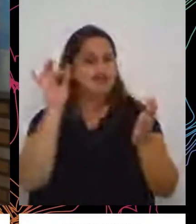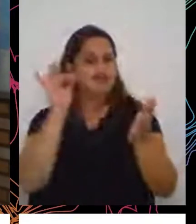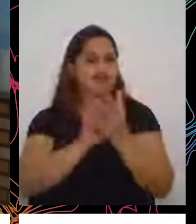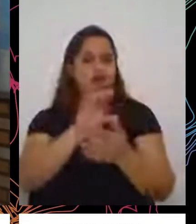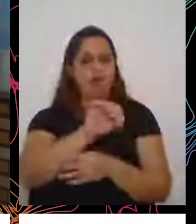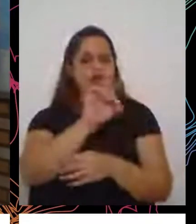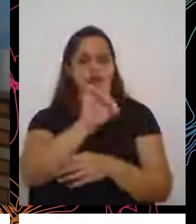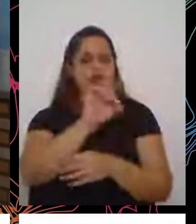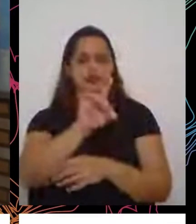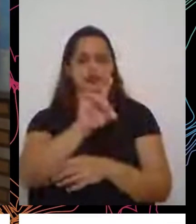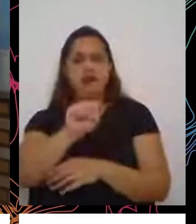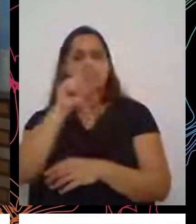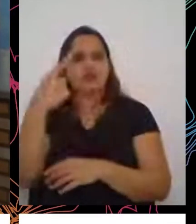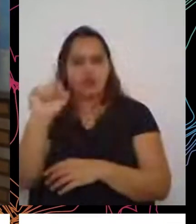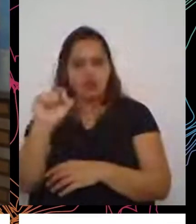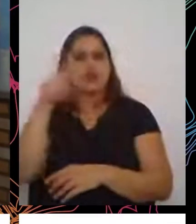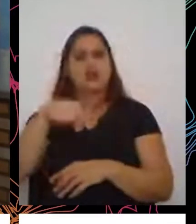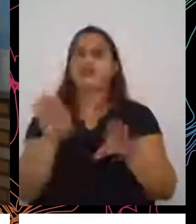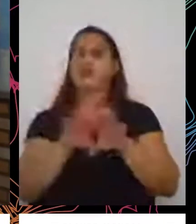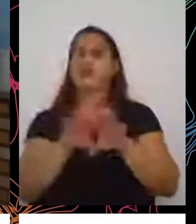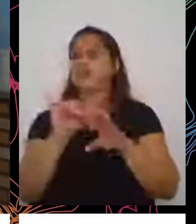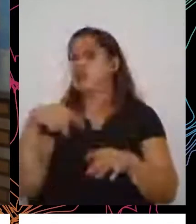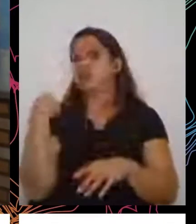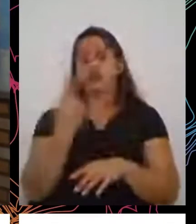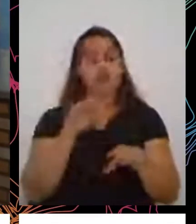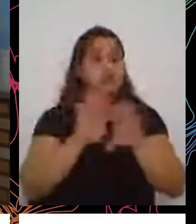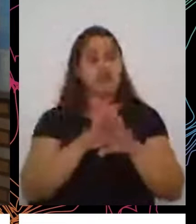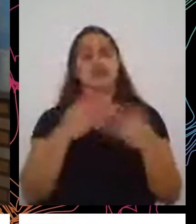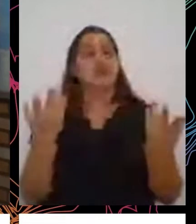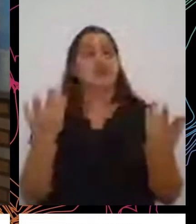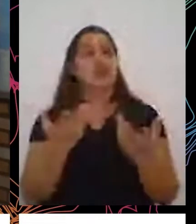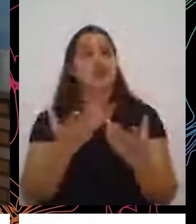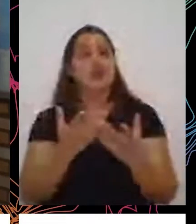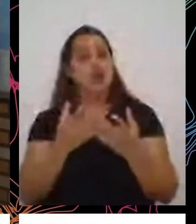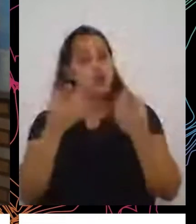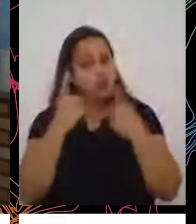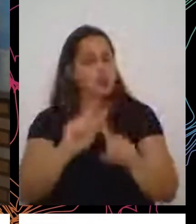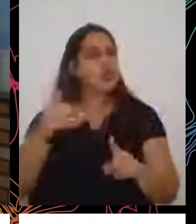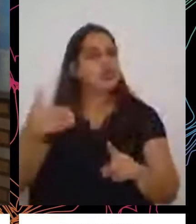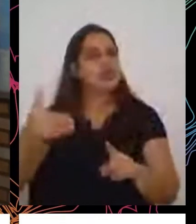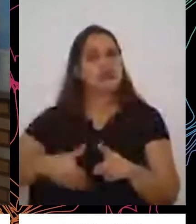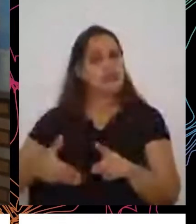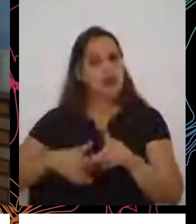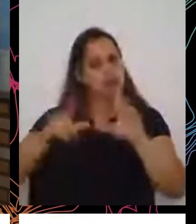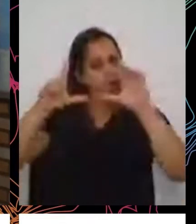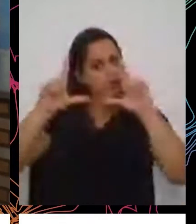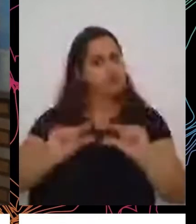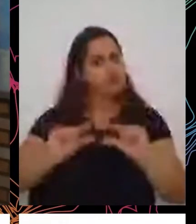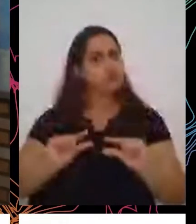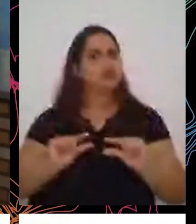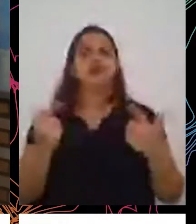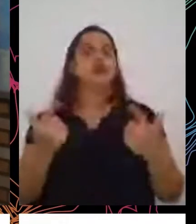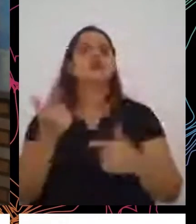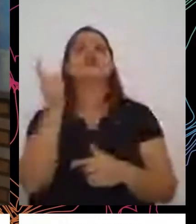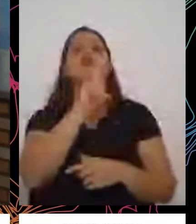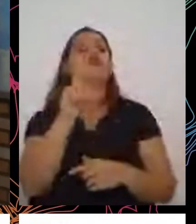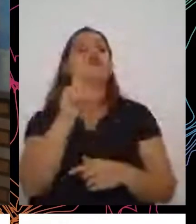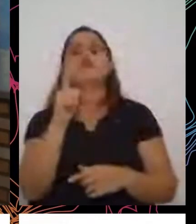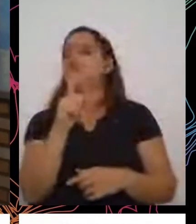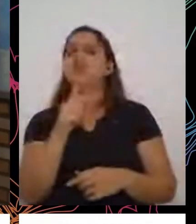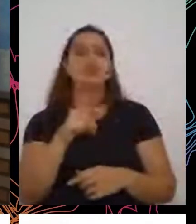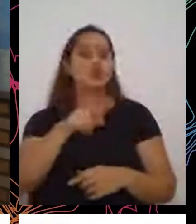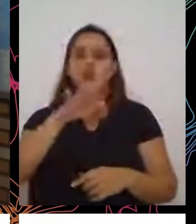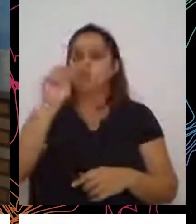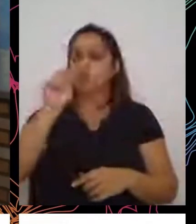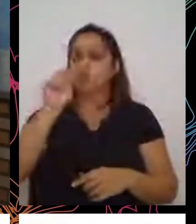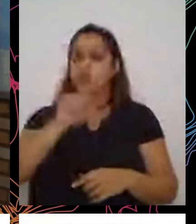a raiva da fome, nós não vamos conseguir nunca chegar a um planeta no qual não tenhamos